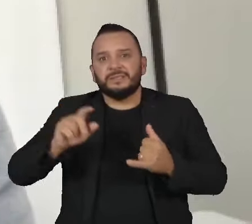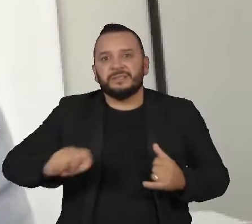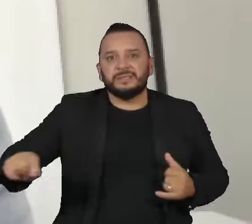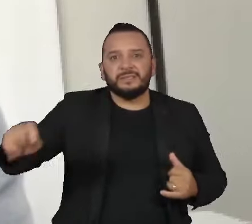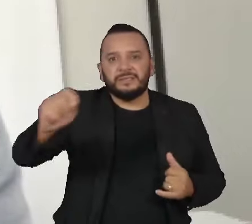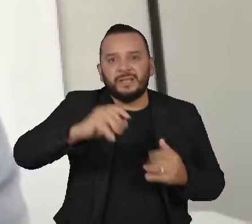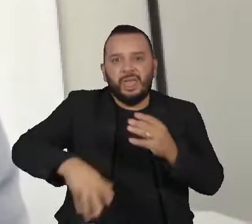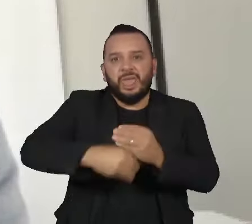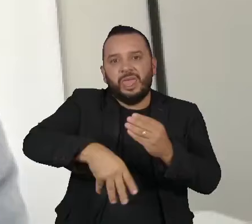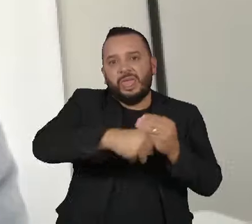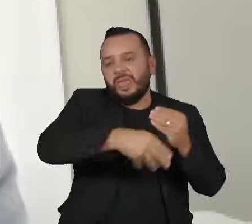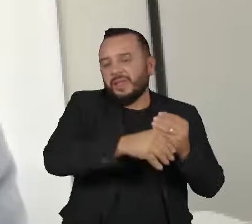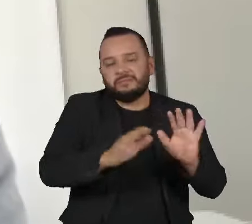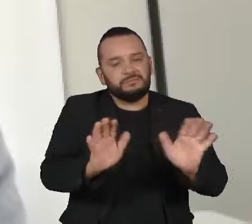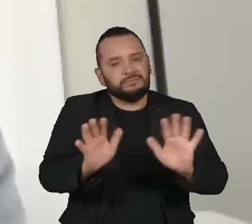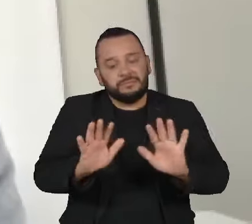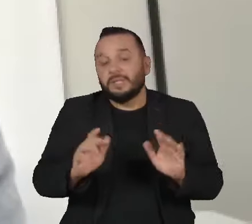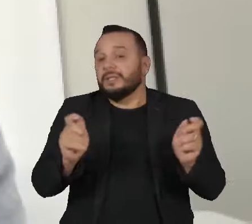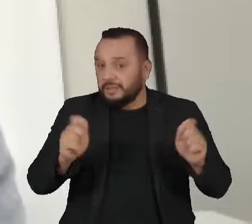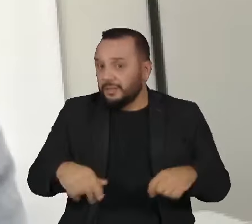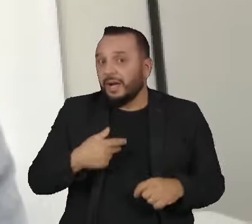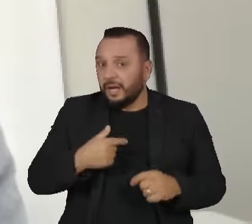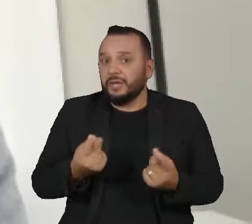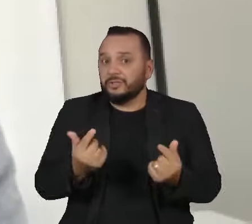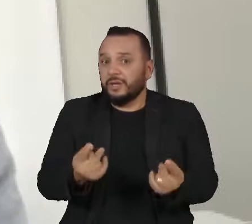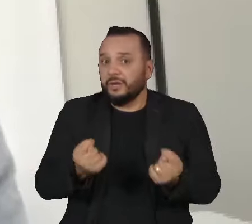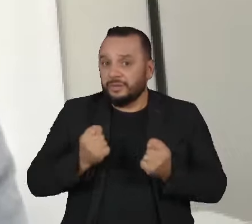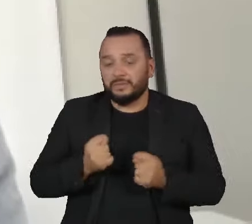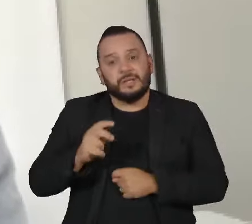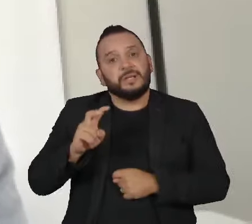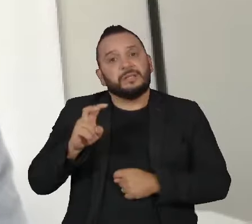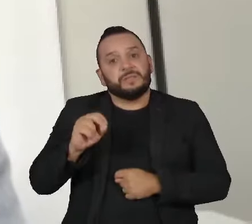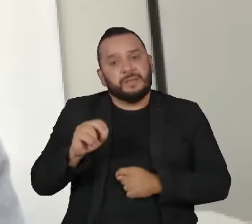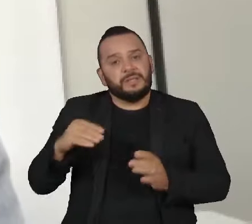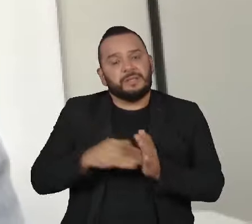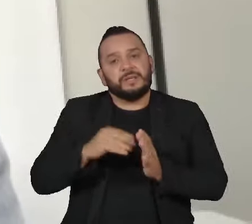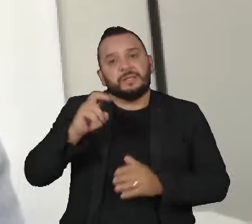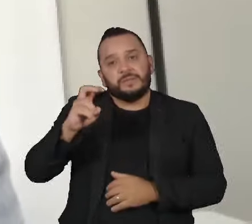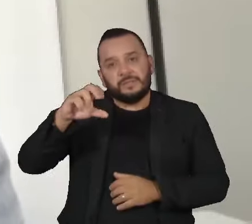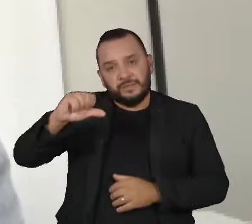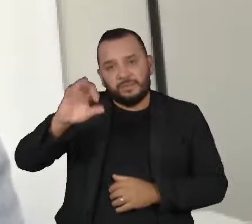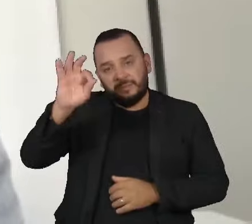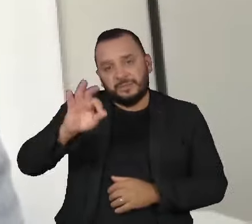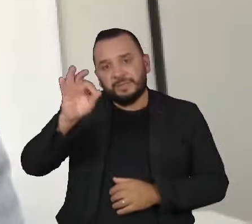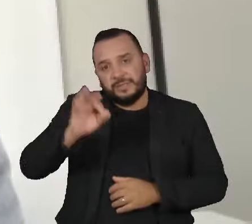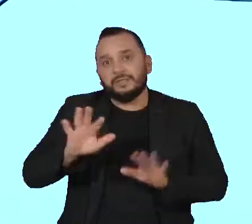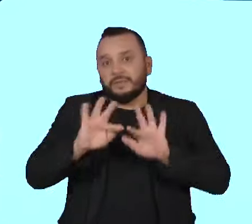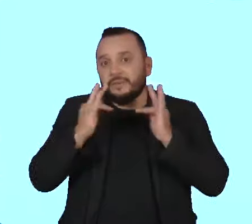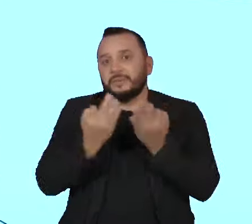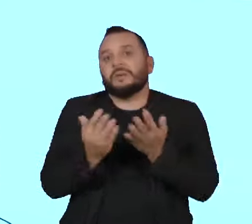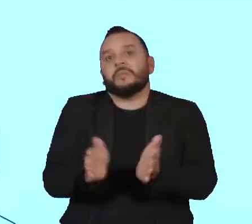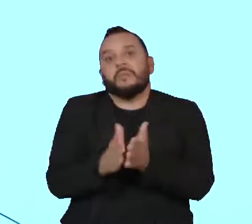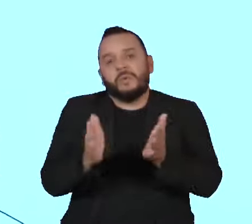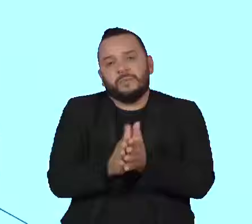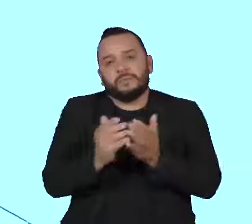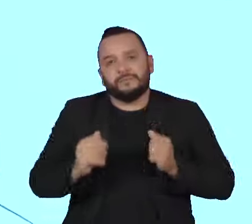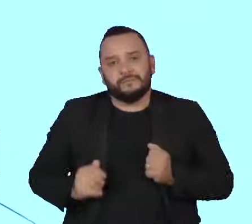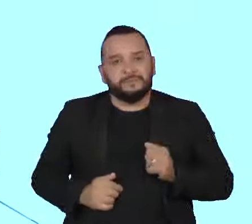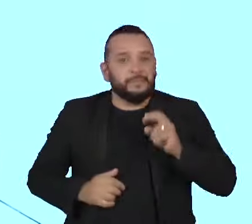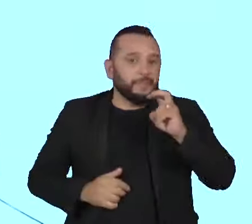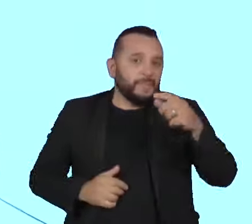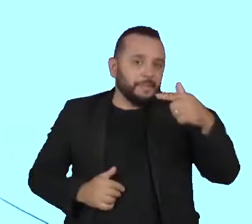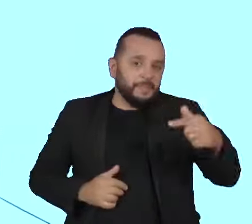pelos nossos cálculos, uma economia de 50% até 59% na conta de luz das famílias mais pobres. 57